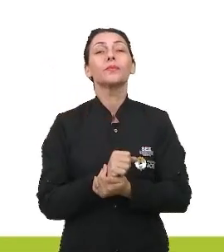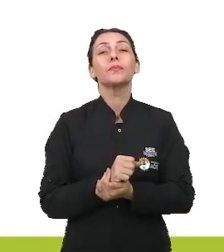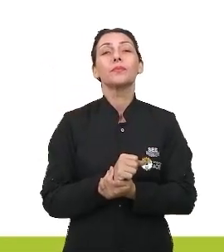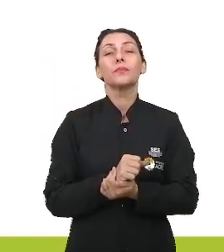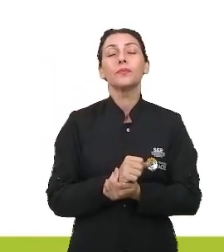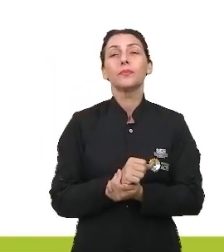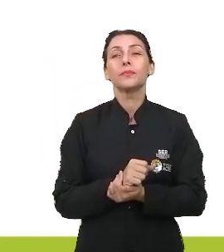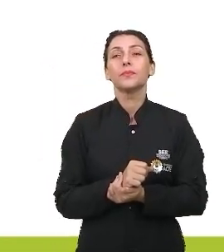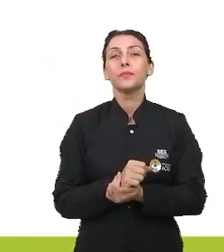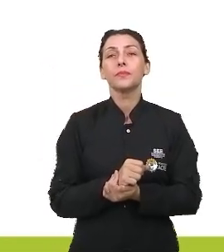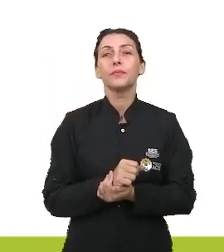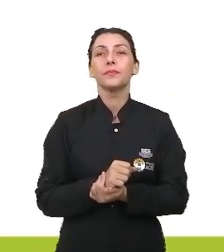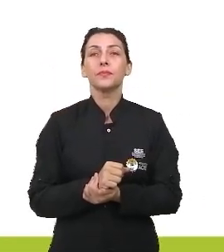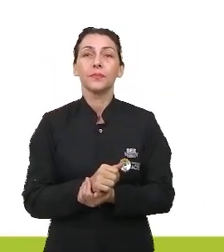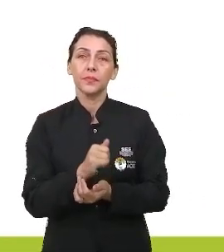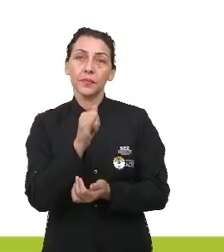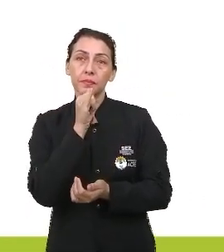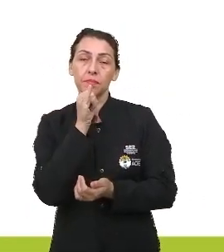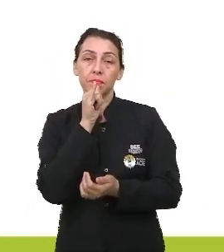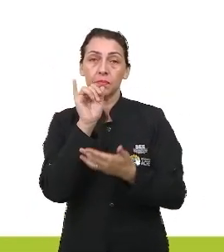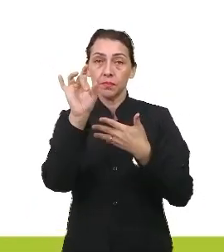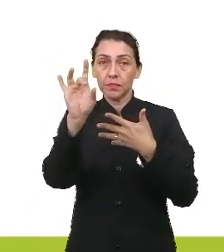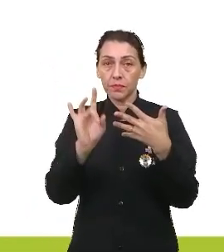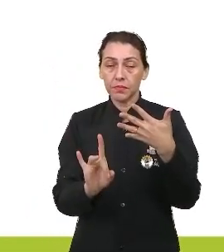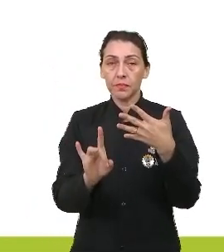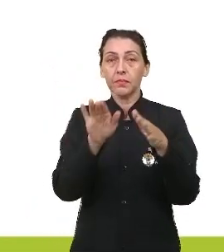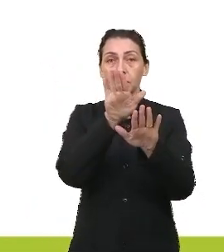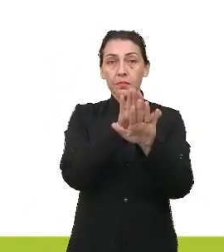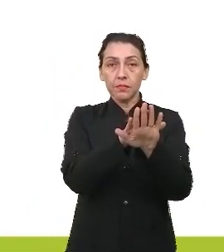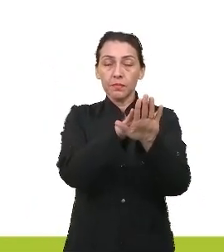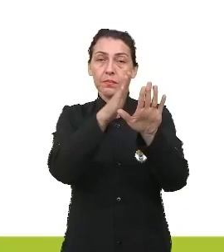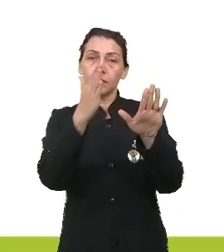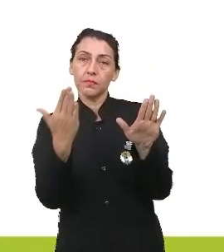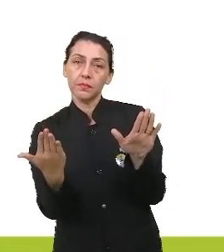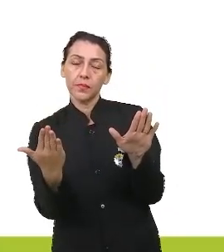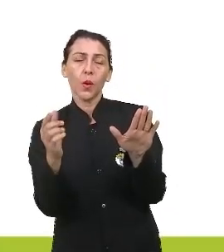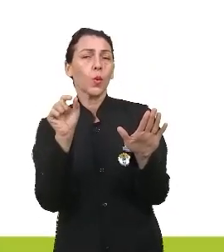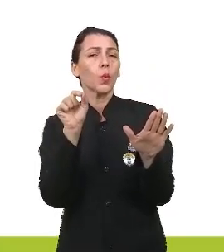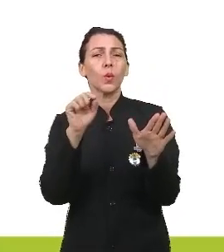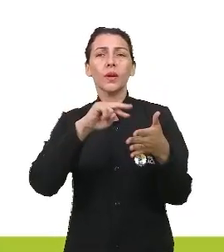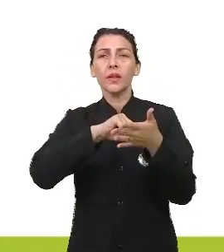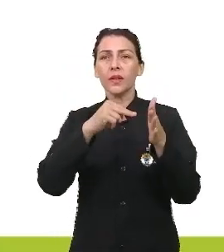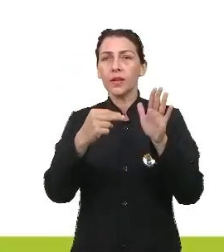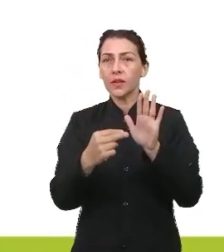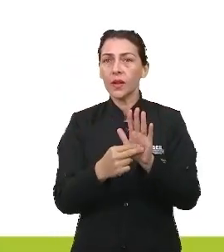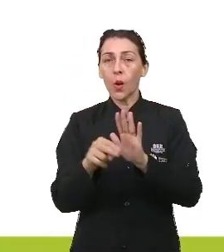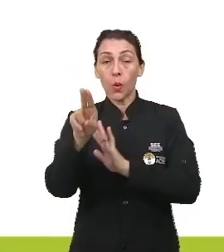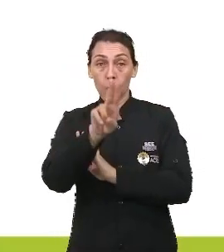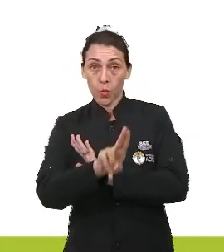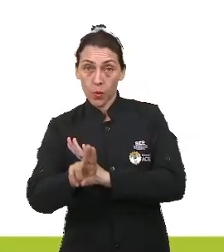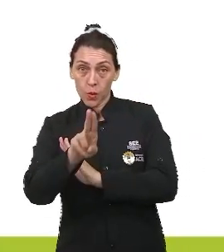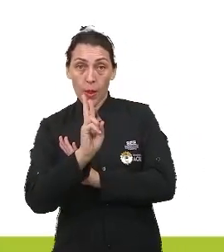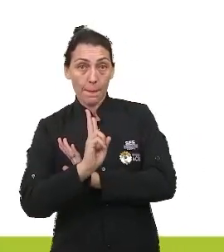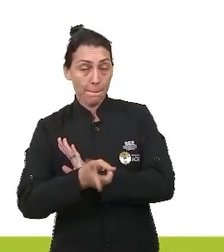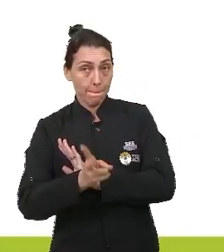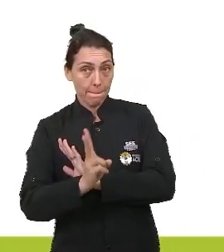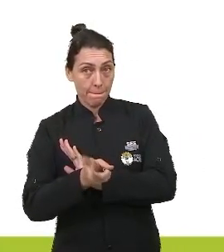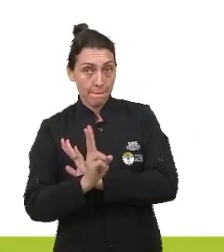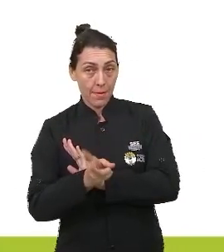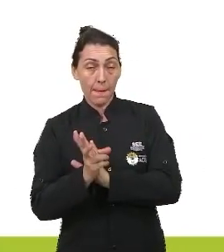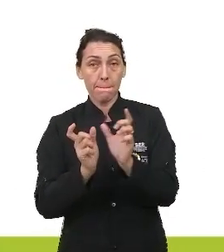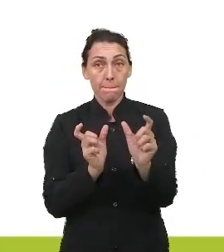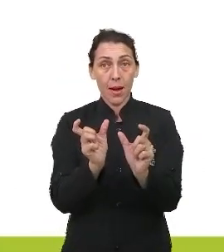barulhos. Vamos lá um exemplo de cada uma delas. A antítese é o quê? É quando se usa na mesma expressão